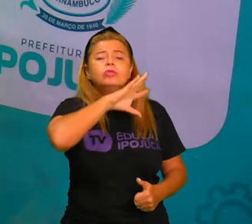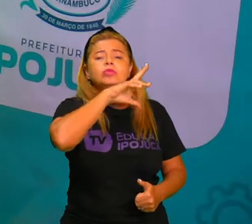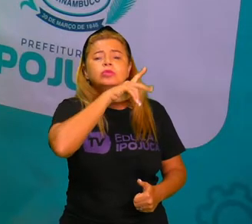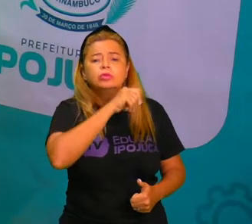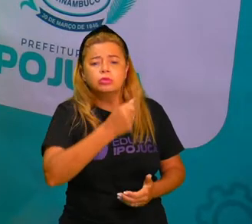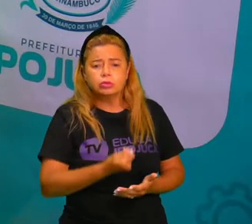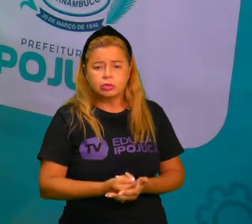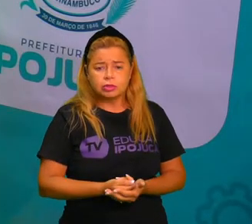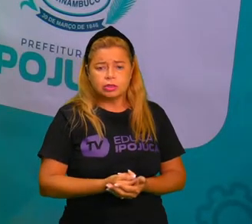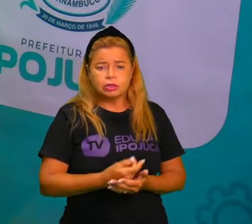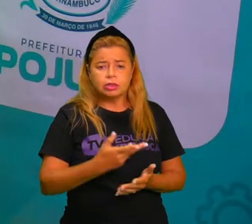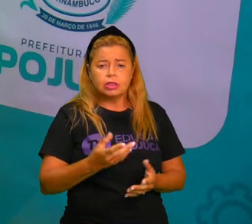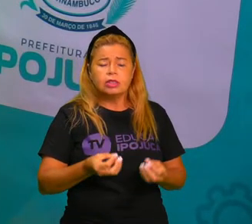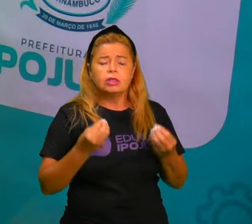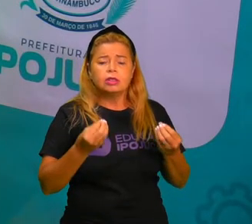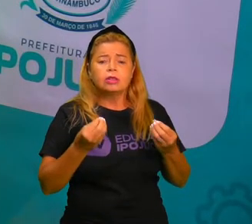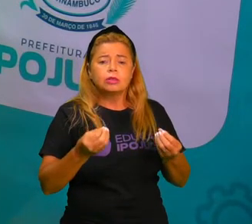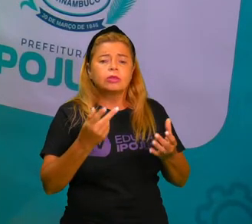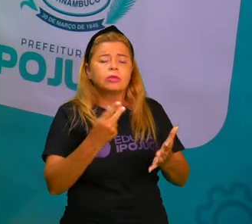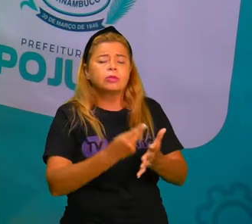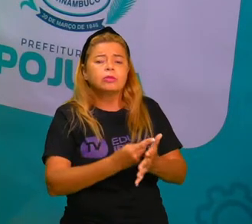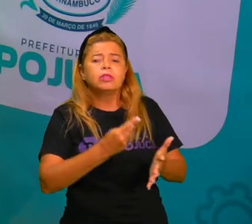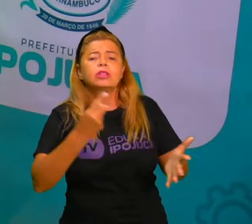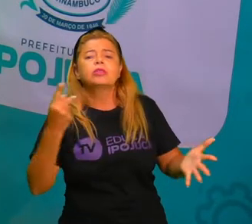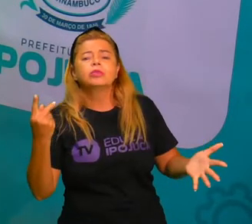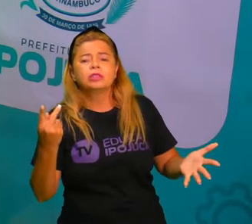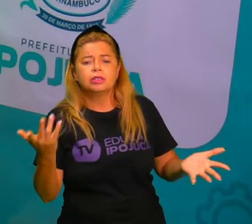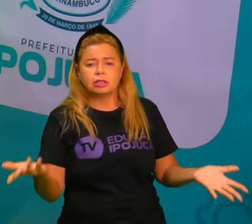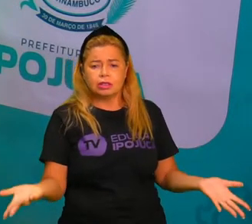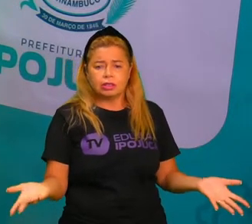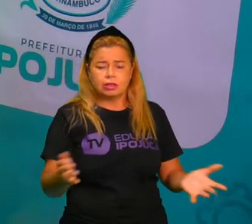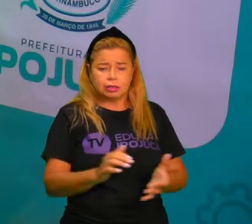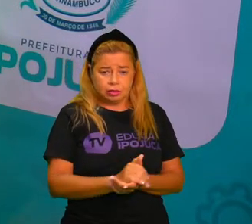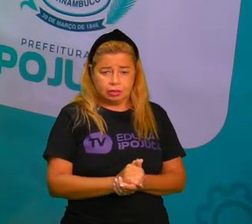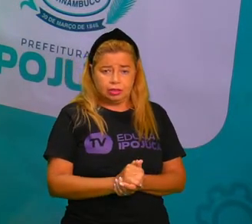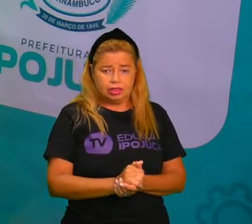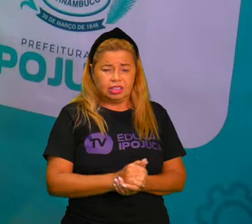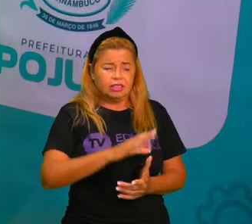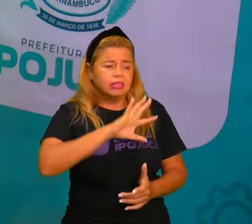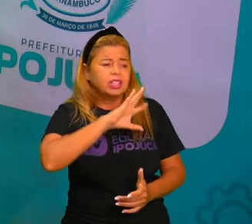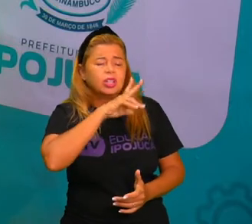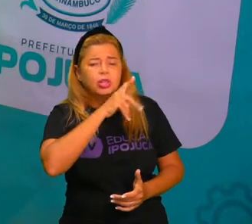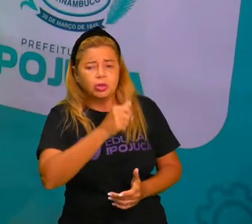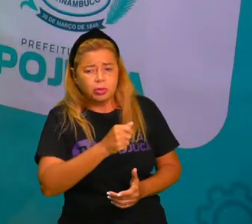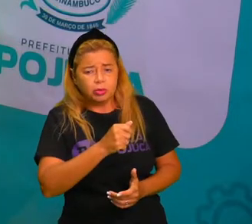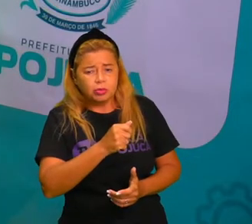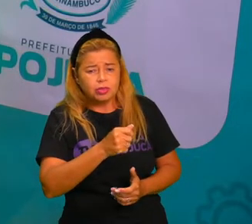forma poderíamos empatar que acontecesse num aspecto negativo?